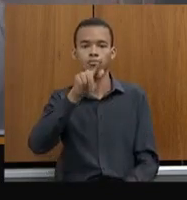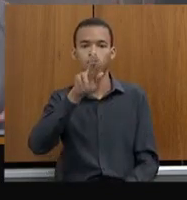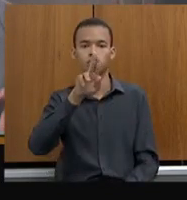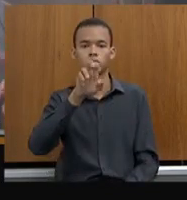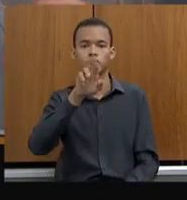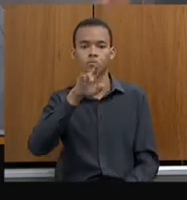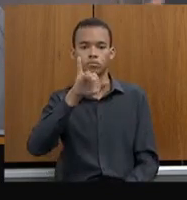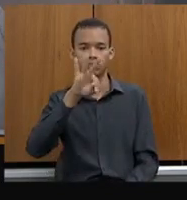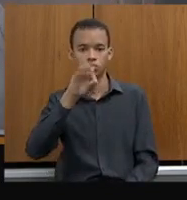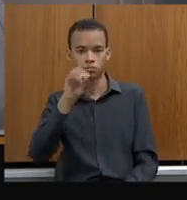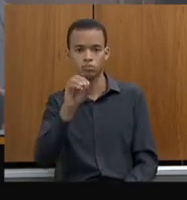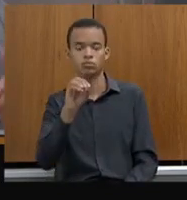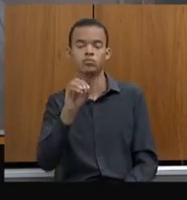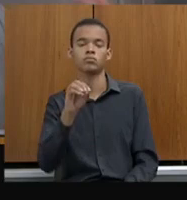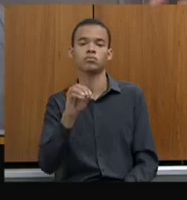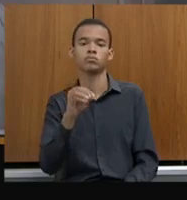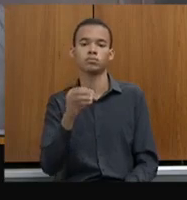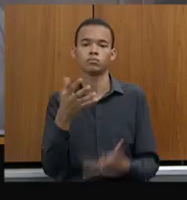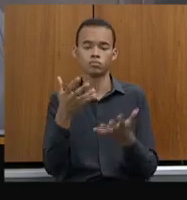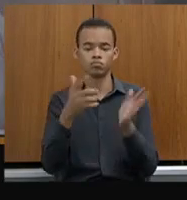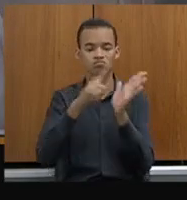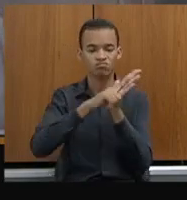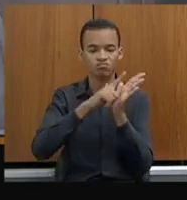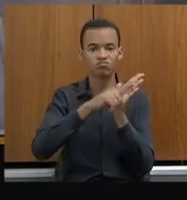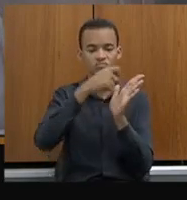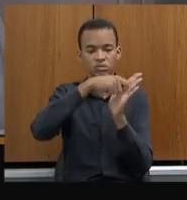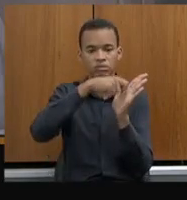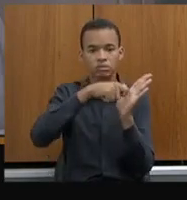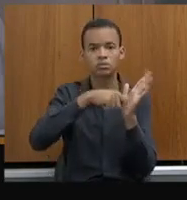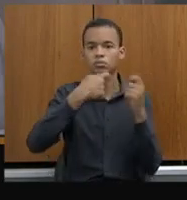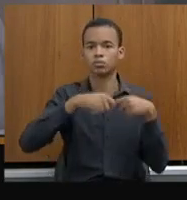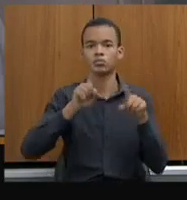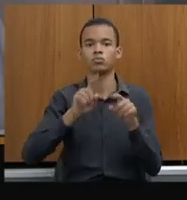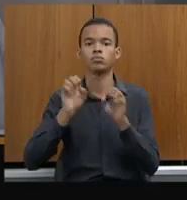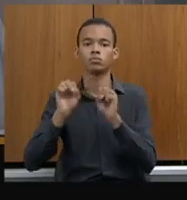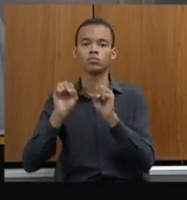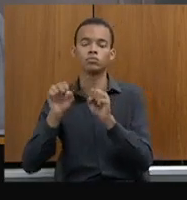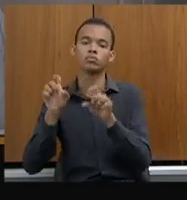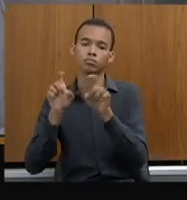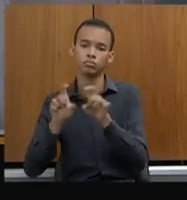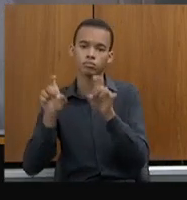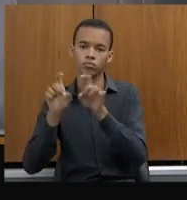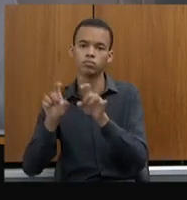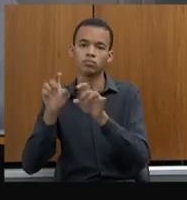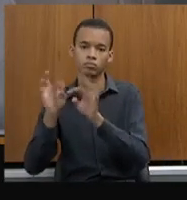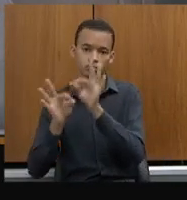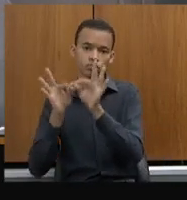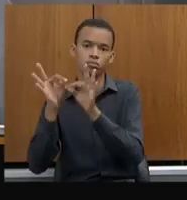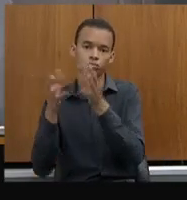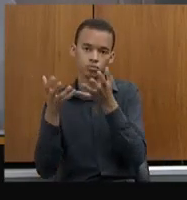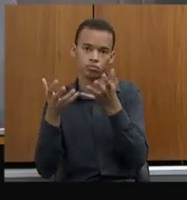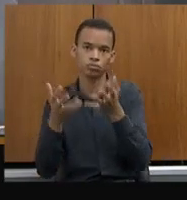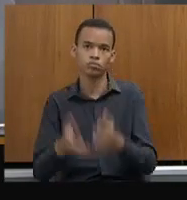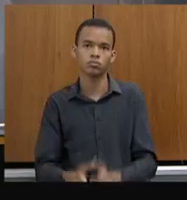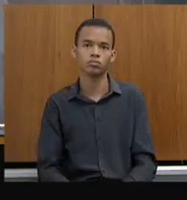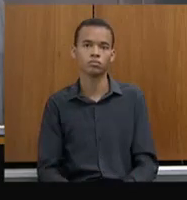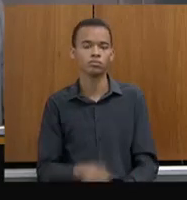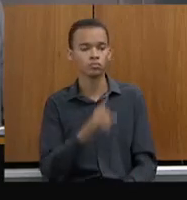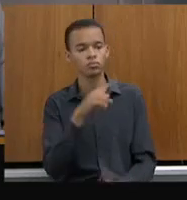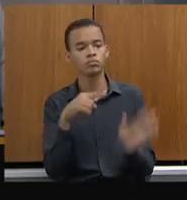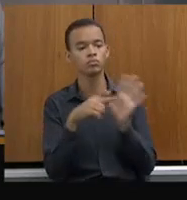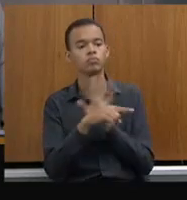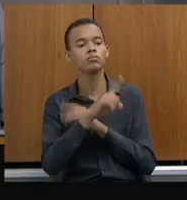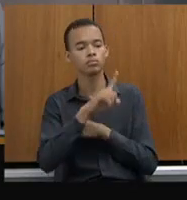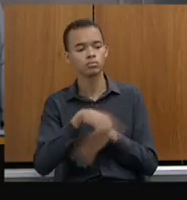de procedimentos sem precisar de alguém lá no Poder Judiciário entregar. Então, isso já está... O está falando das remessas, não isso? Remessas,